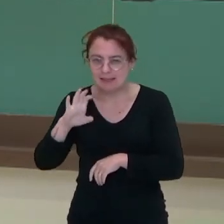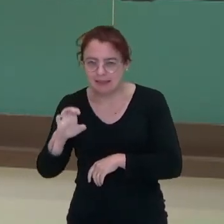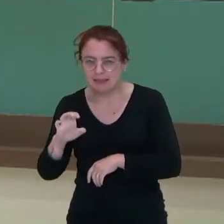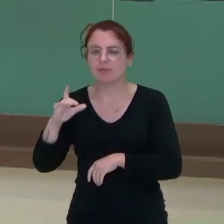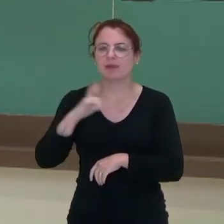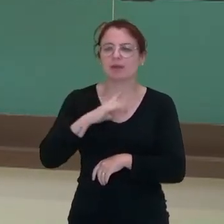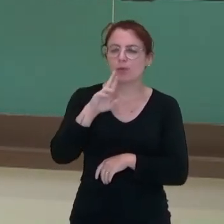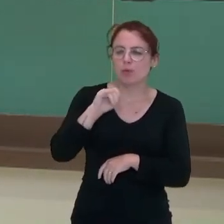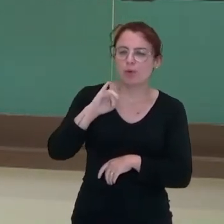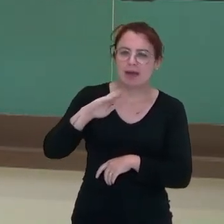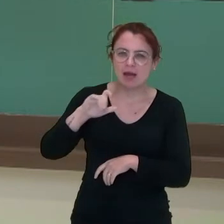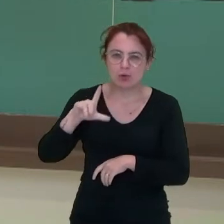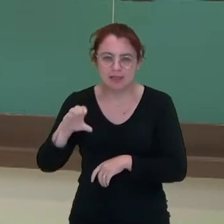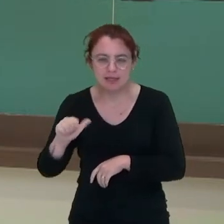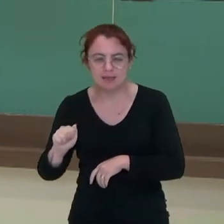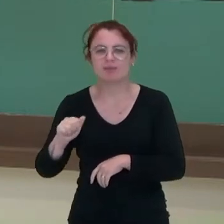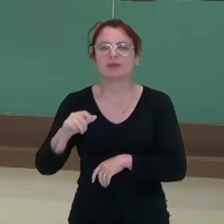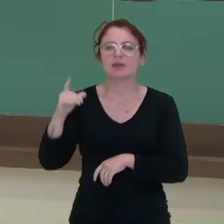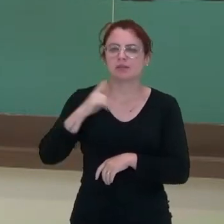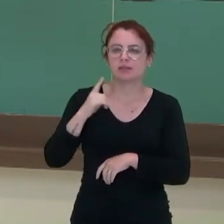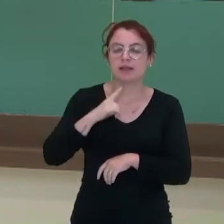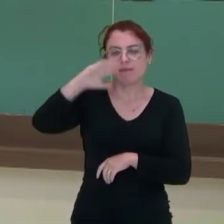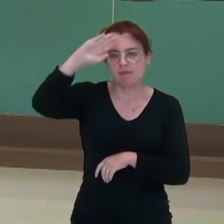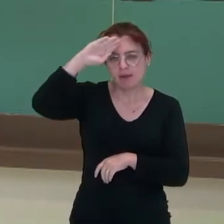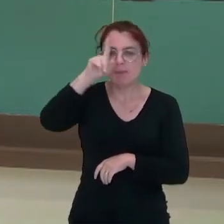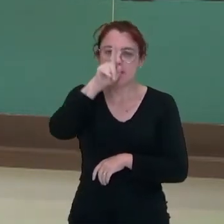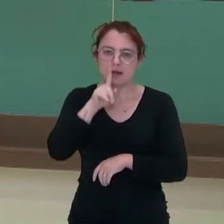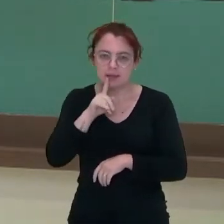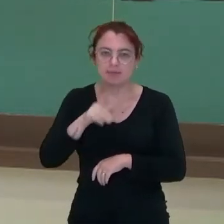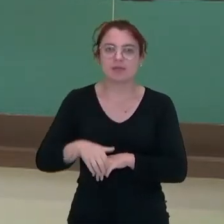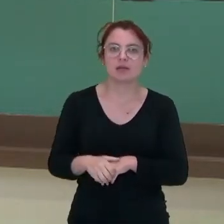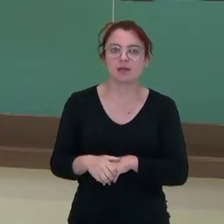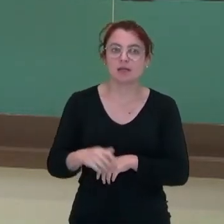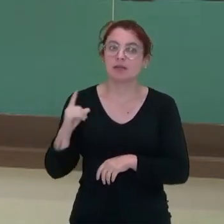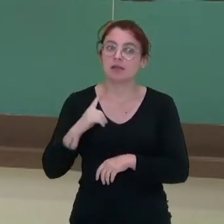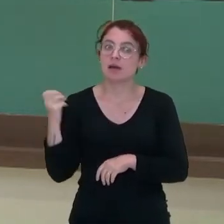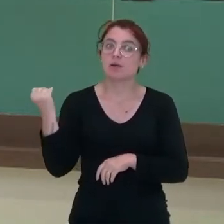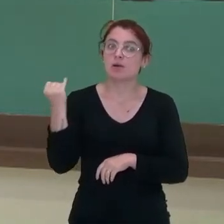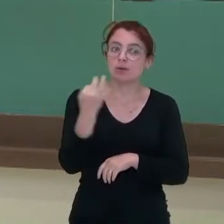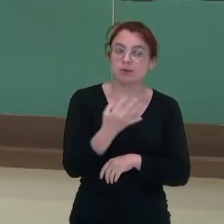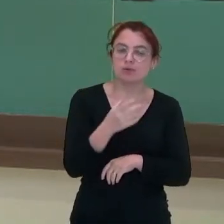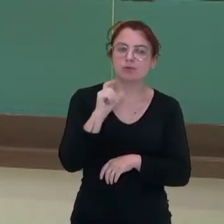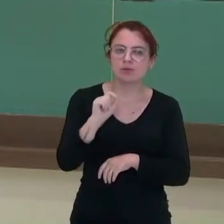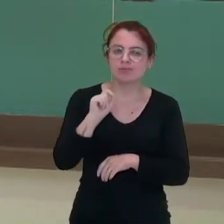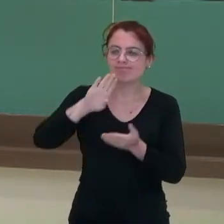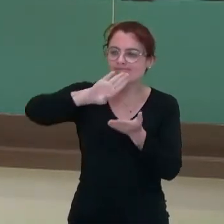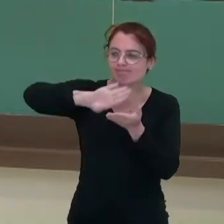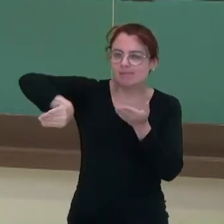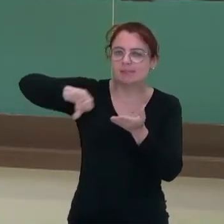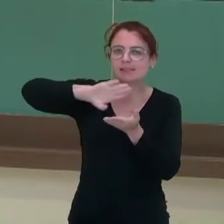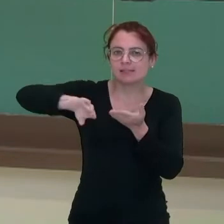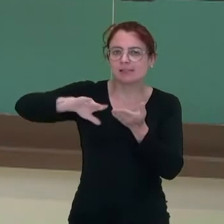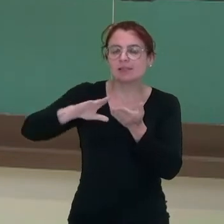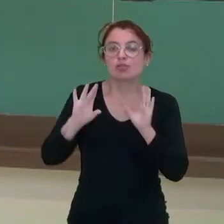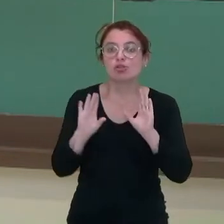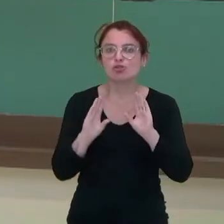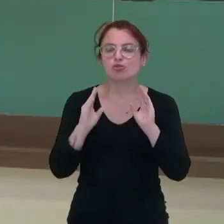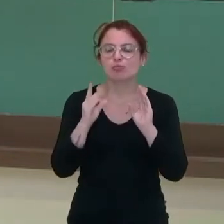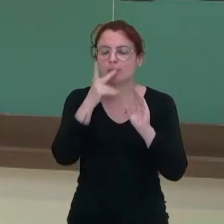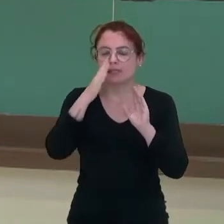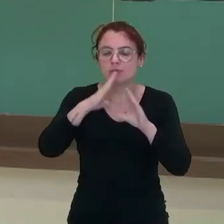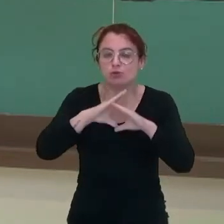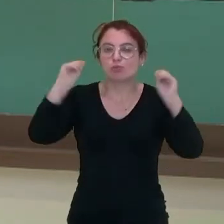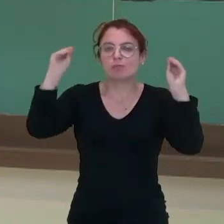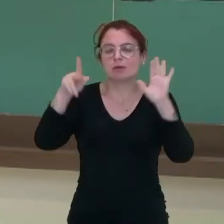a rubéola, a tuberculose e a febre amarela. E até, em alguns casos, fazerá a erradicação de alguma delas.